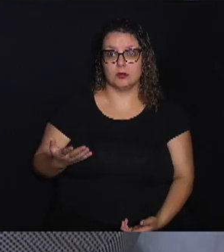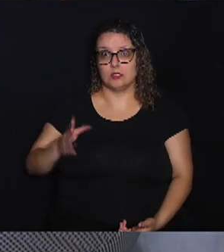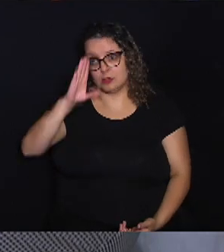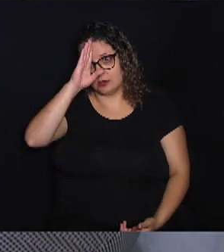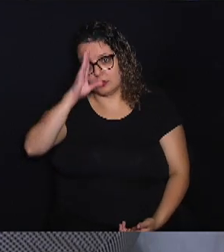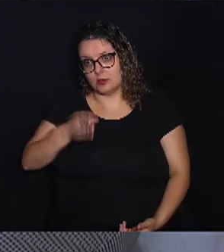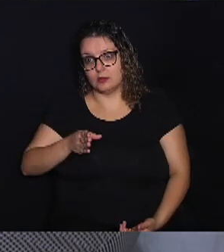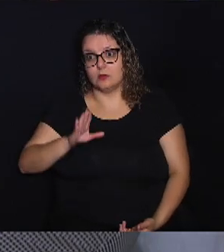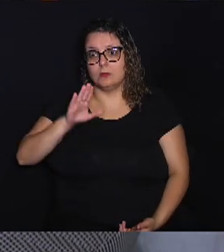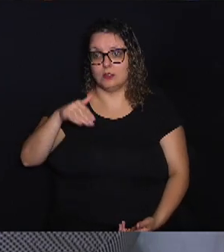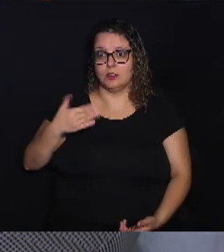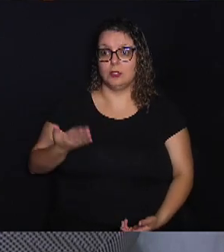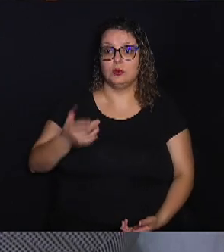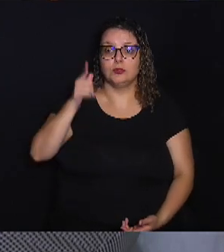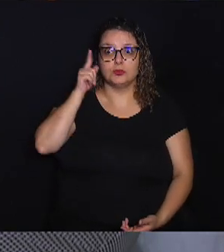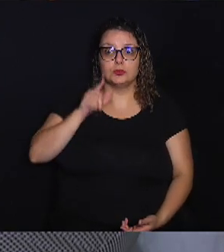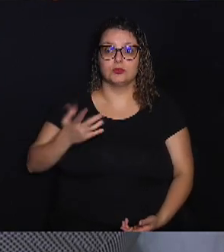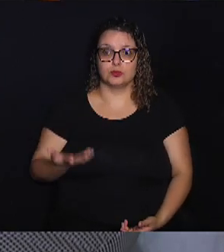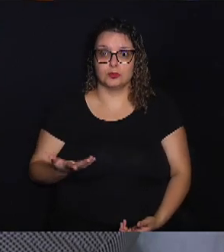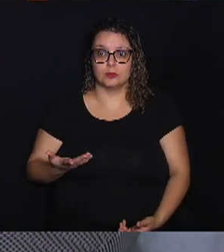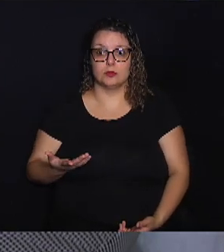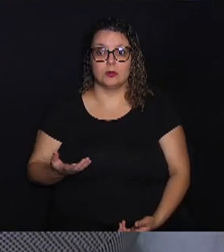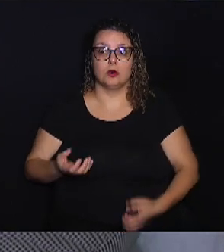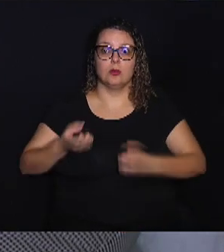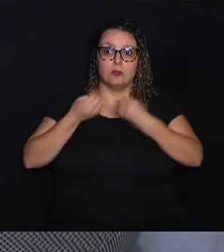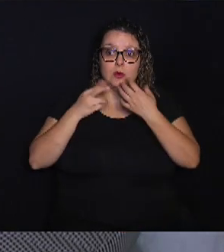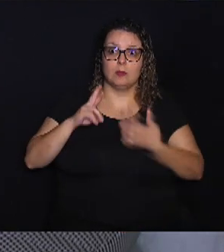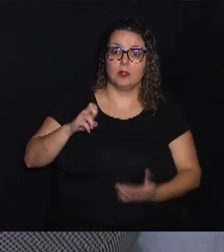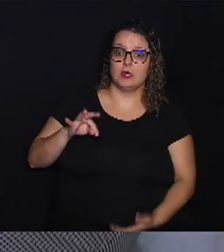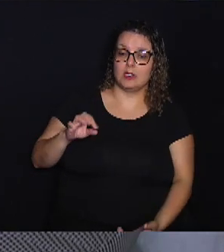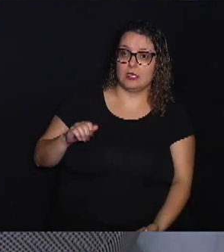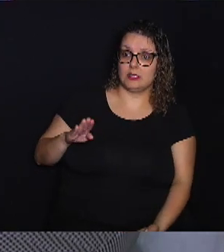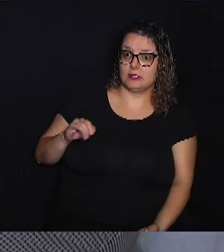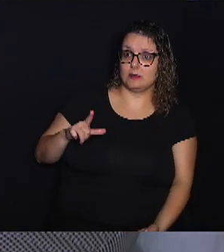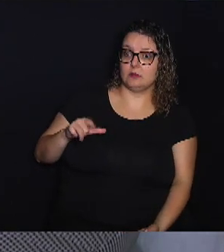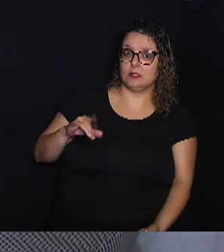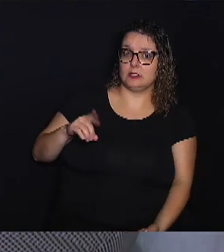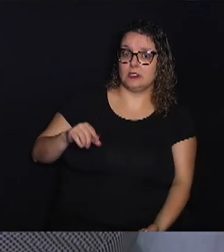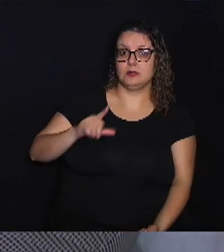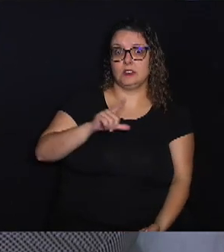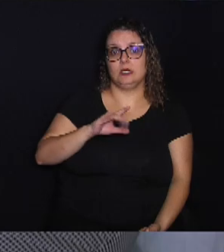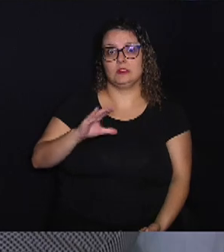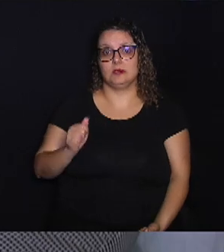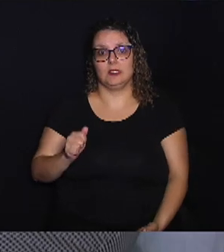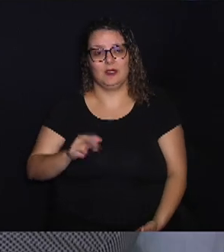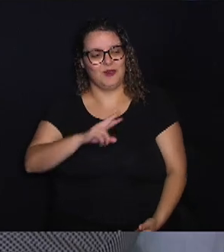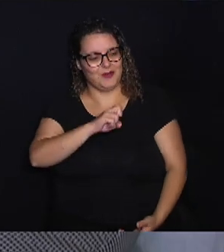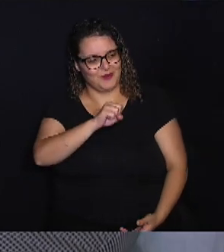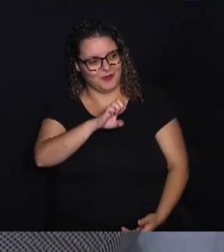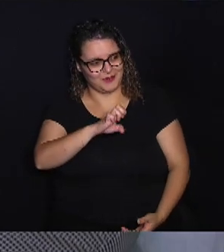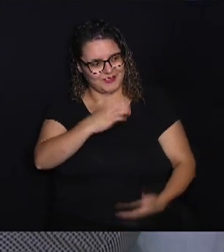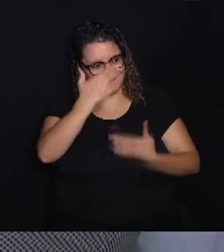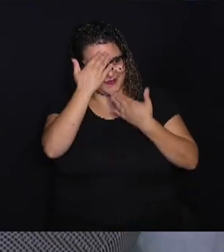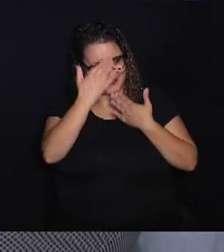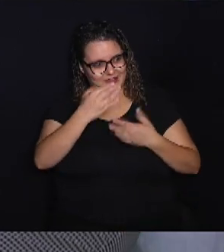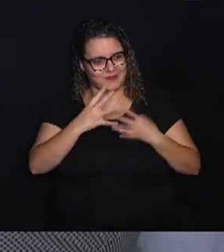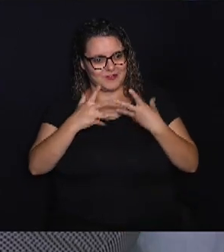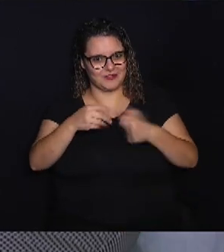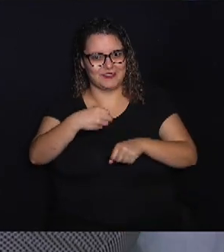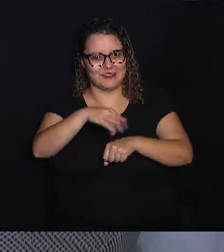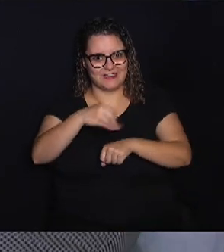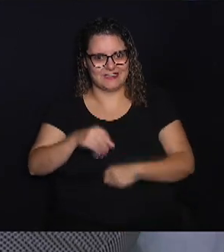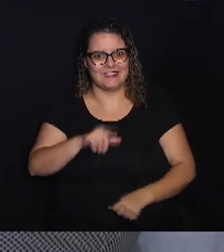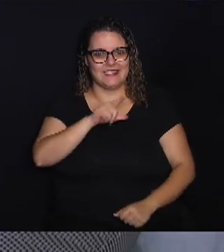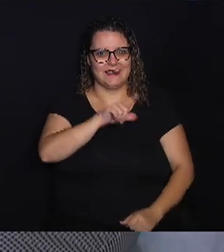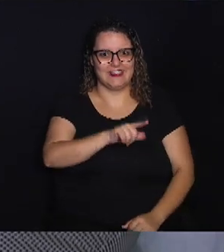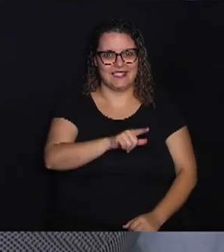é quando você consegue ter uma boa rentabilidade na LCA. Rosa, obrigado por todas essas dicas sobre a